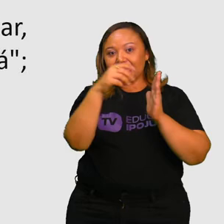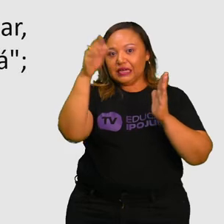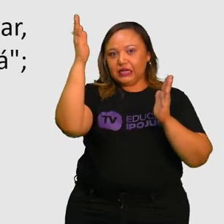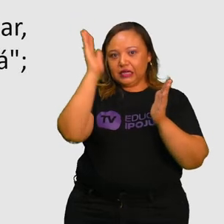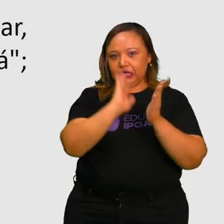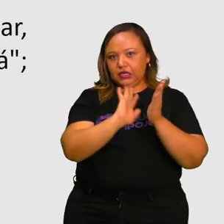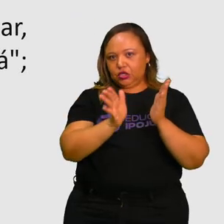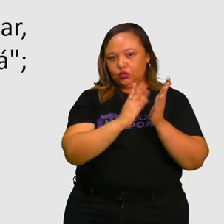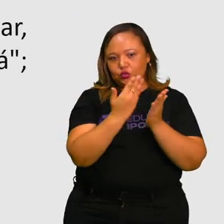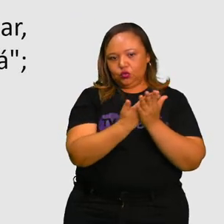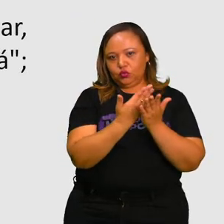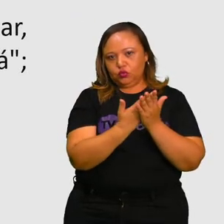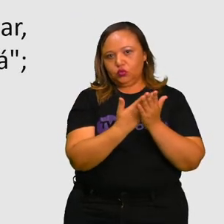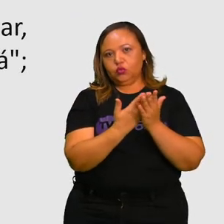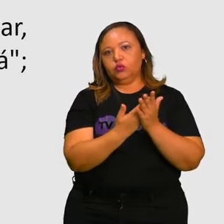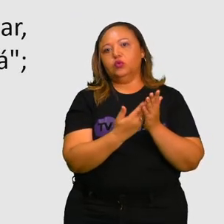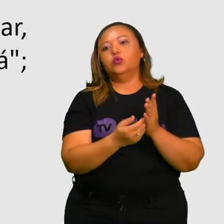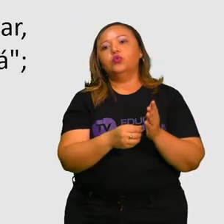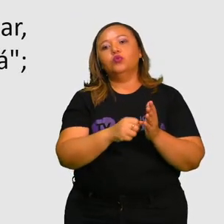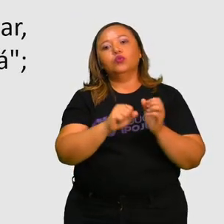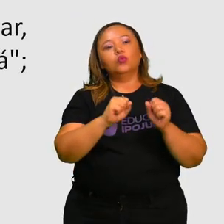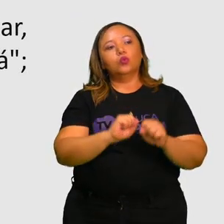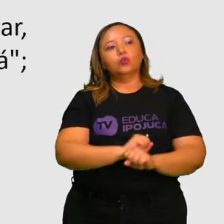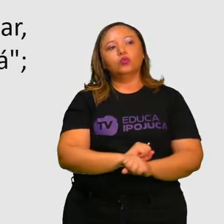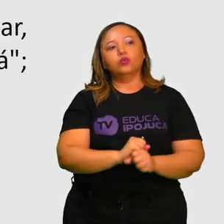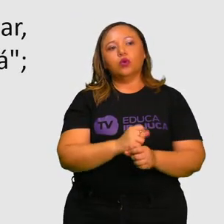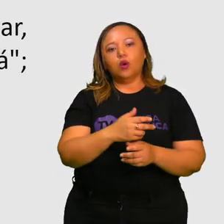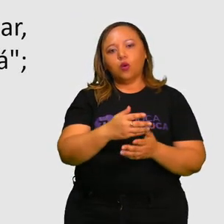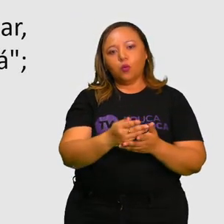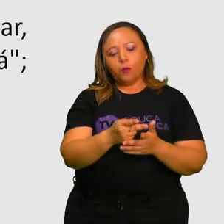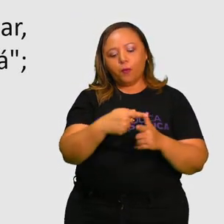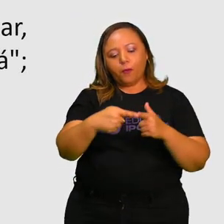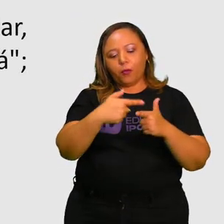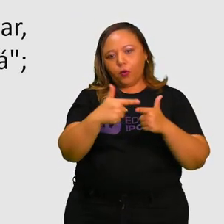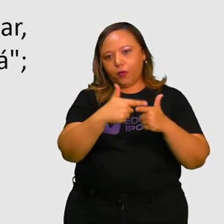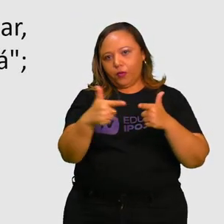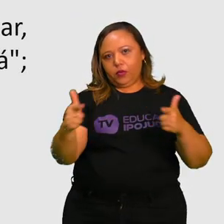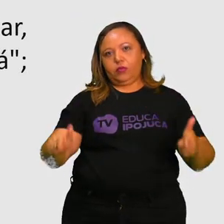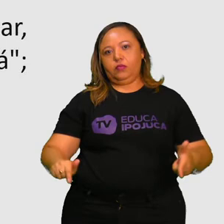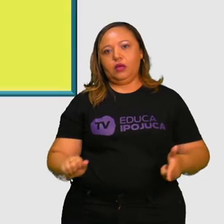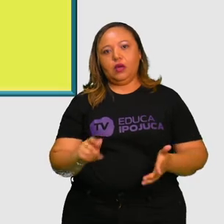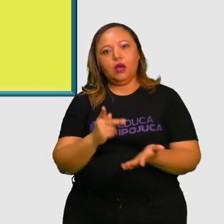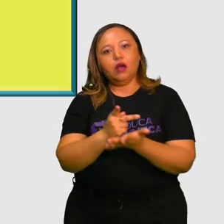de um evento catastrófico, aconteça. Ele vai acontecer.